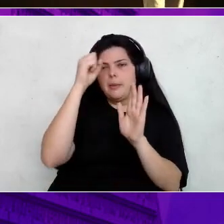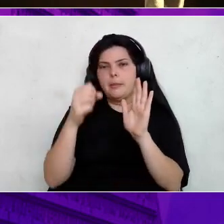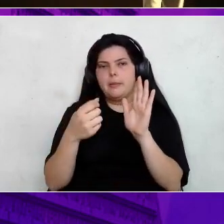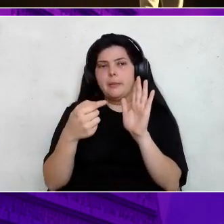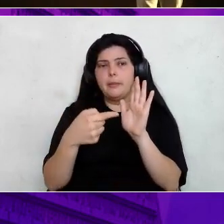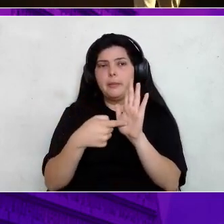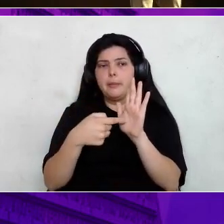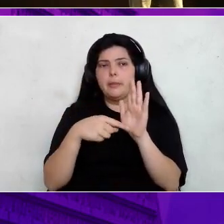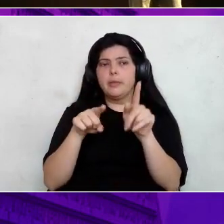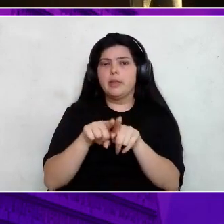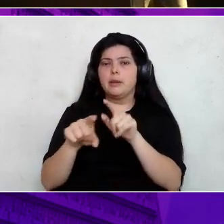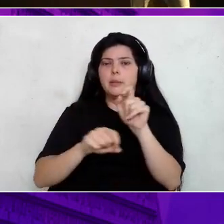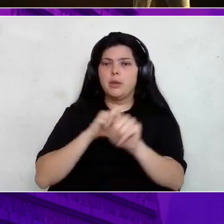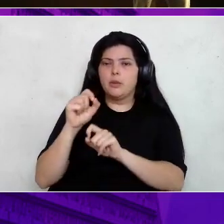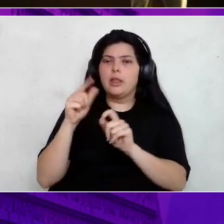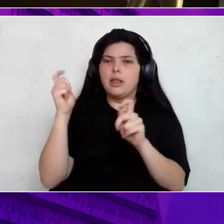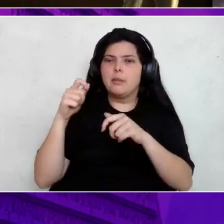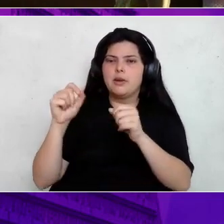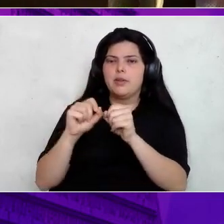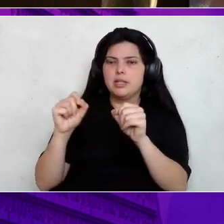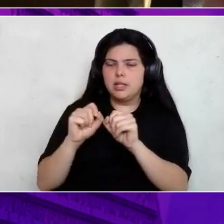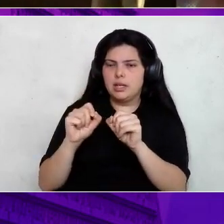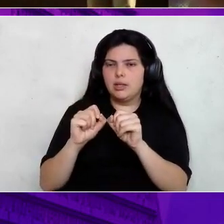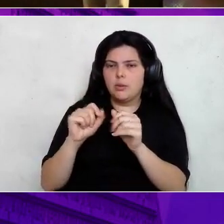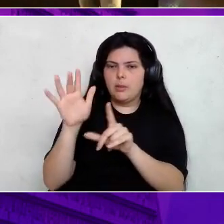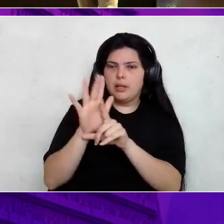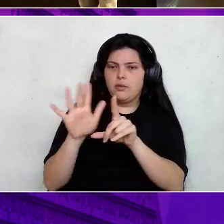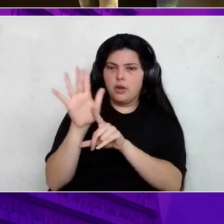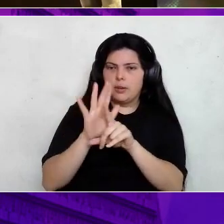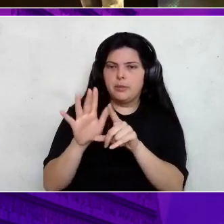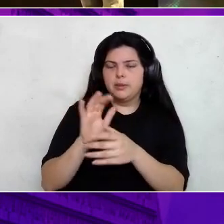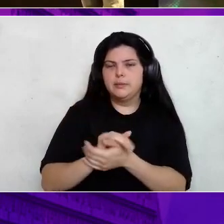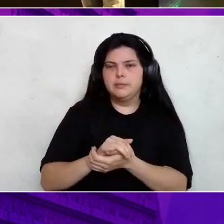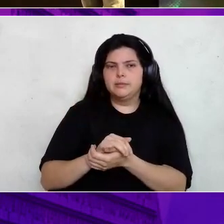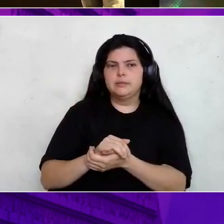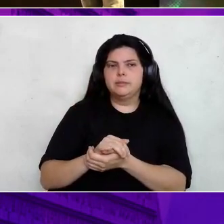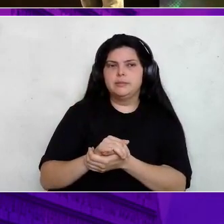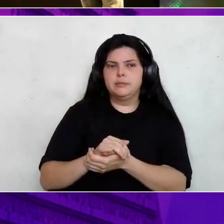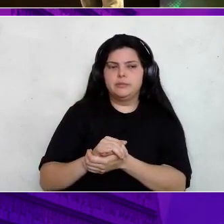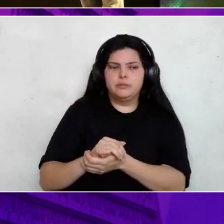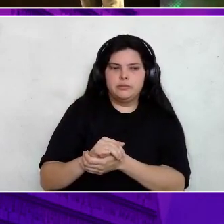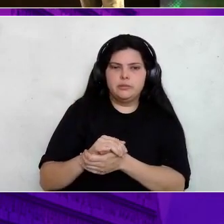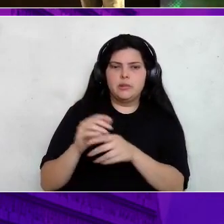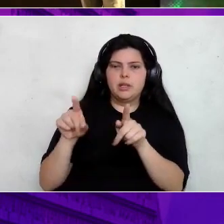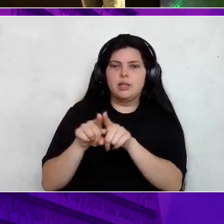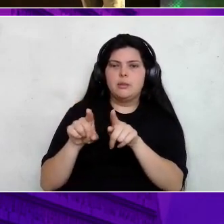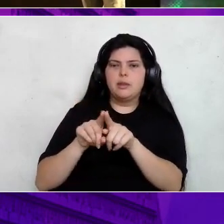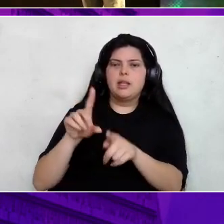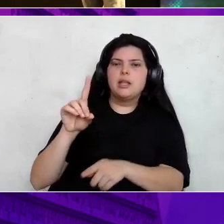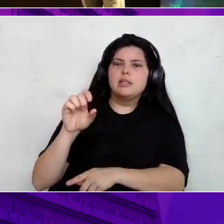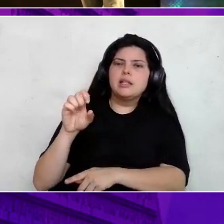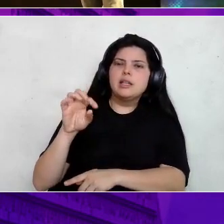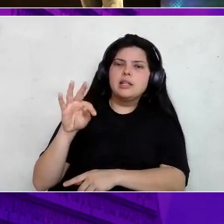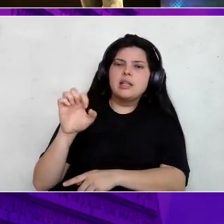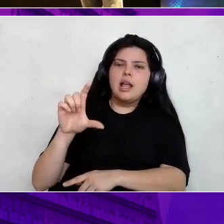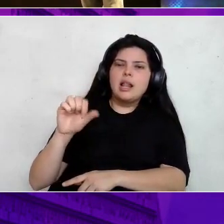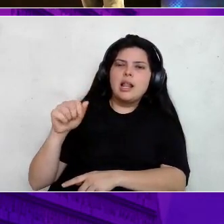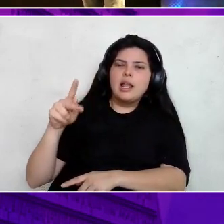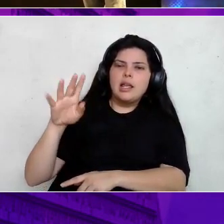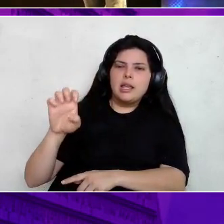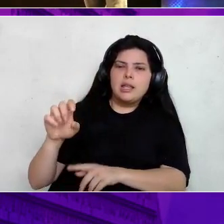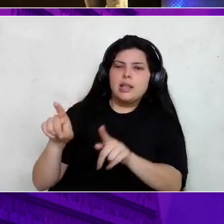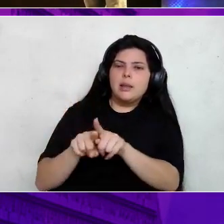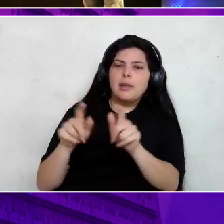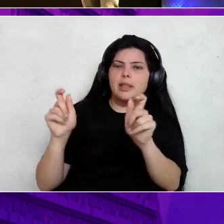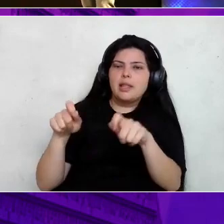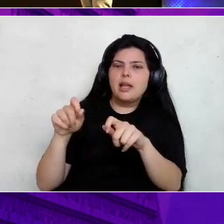processamento de machine learning em cima da nossa plataforma. E também, agora, toda a parte de data lake e lake house. Então, é possível fazer uma